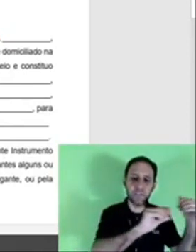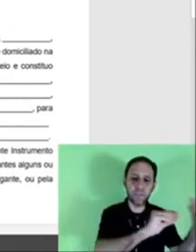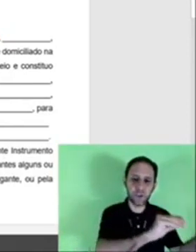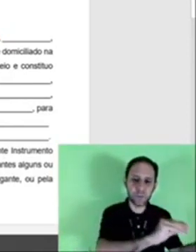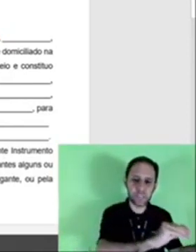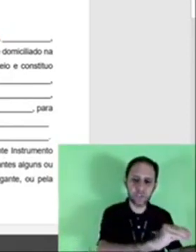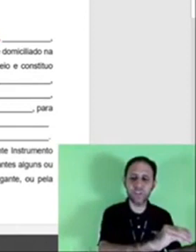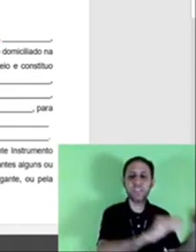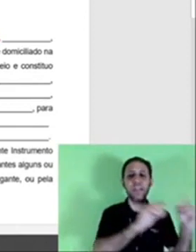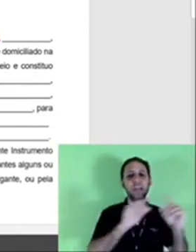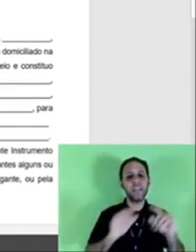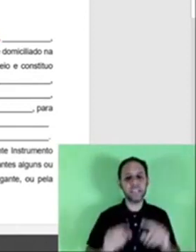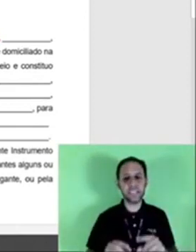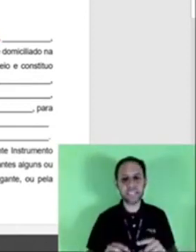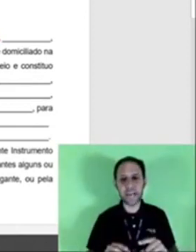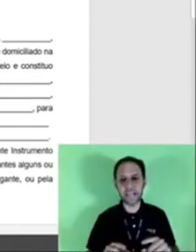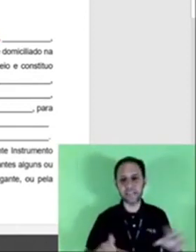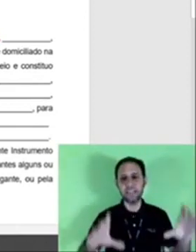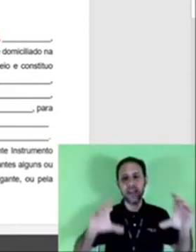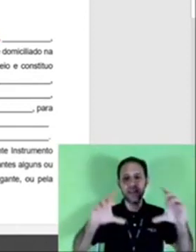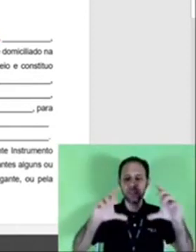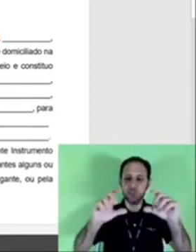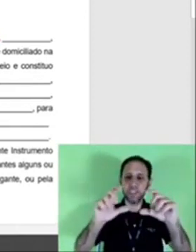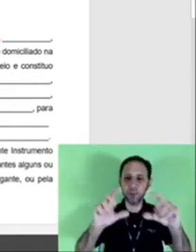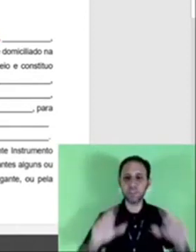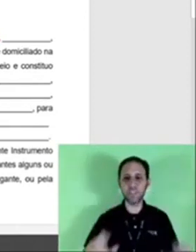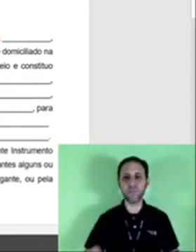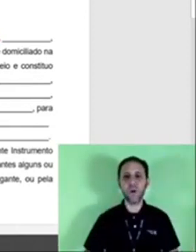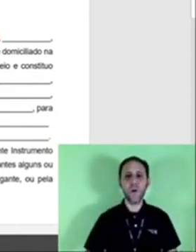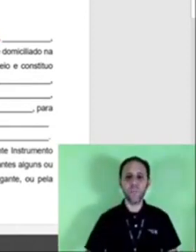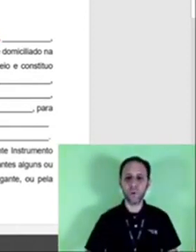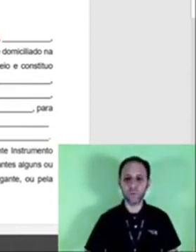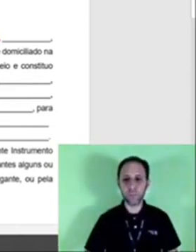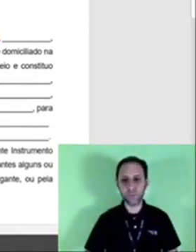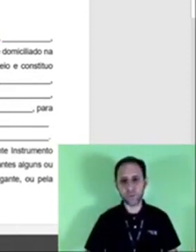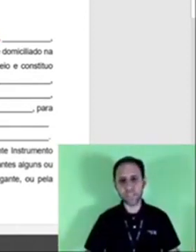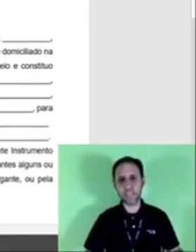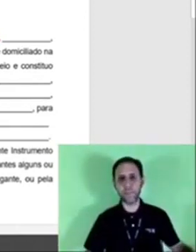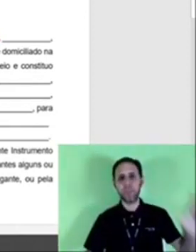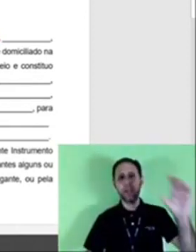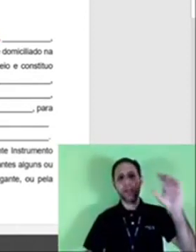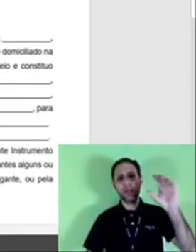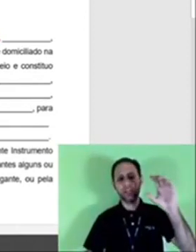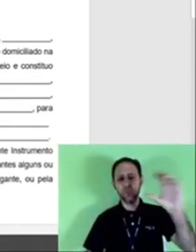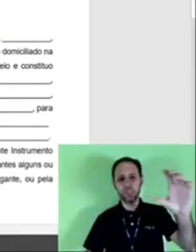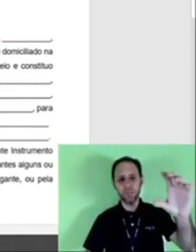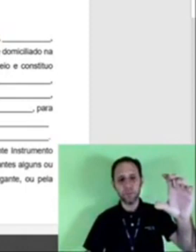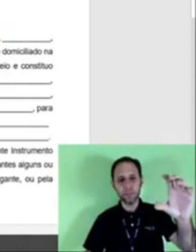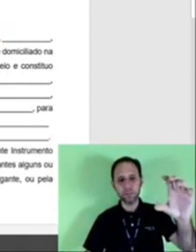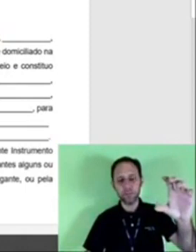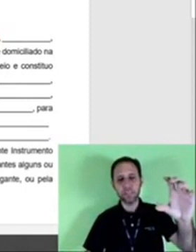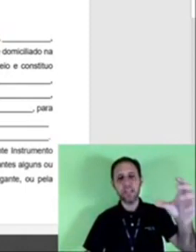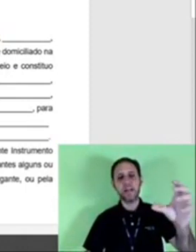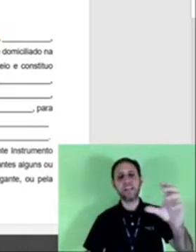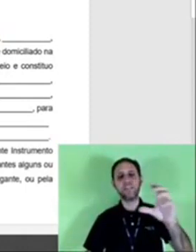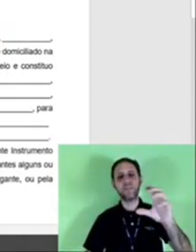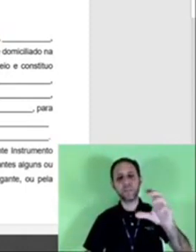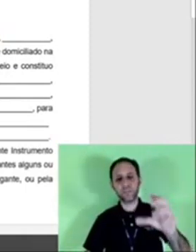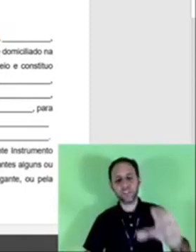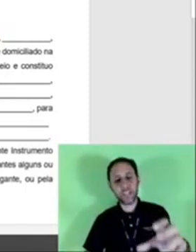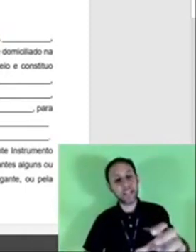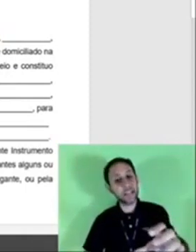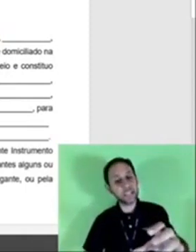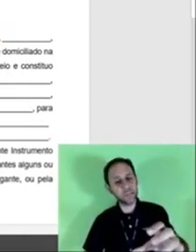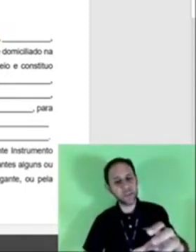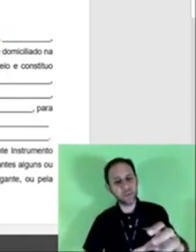pelas informações necessárias, e aí você vai ter o texto pronto da procuração, é as suas informações, as